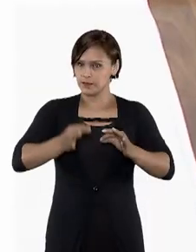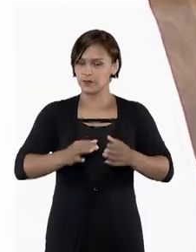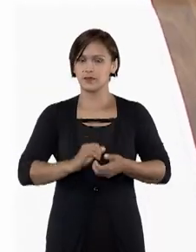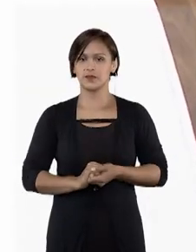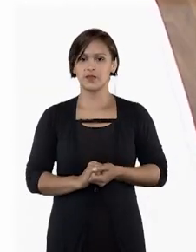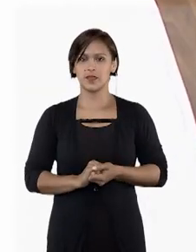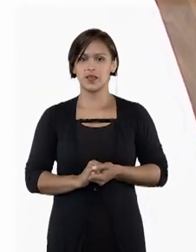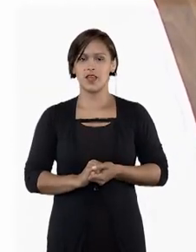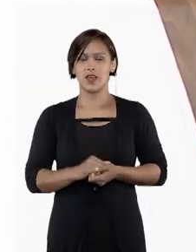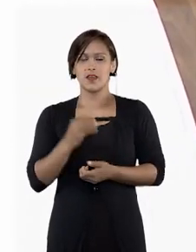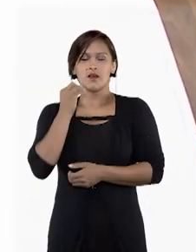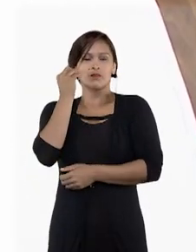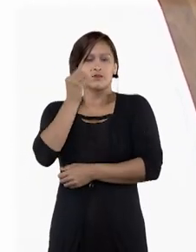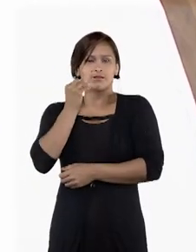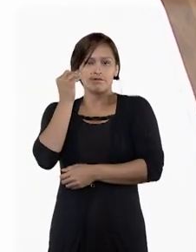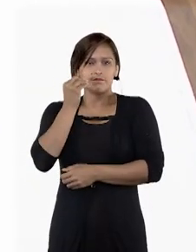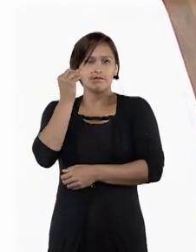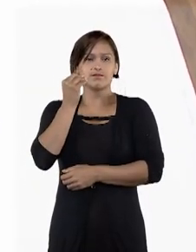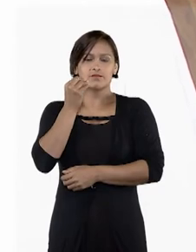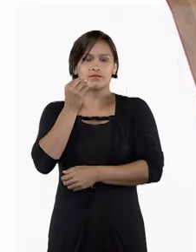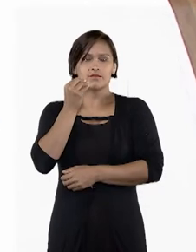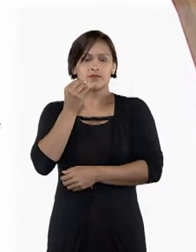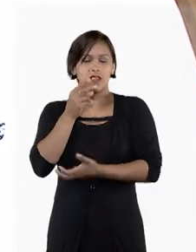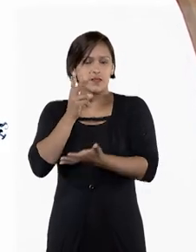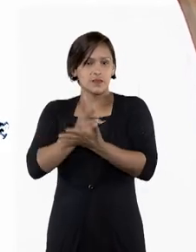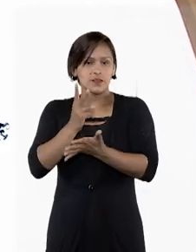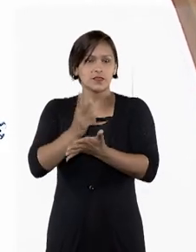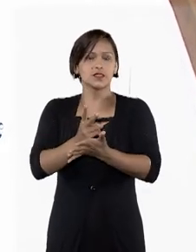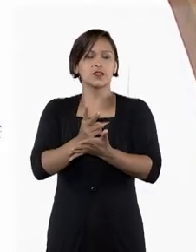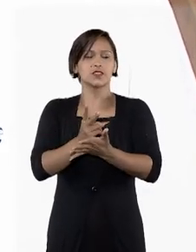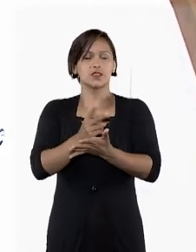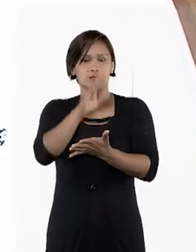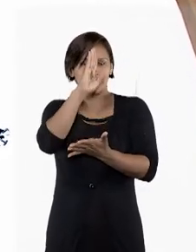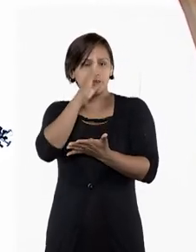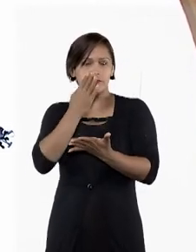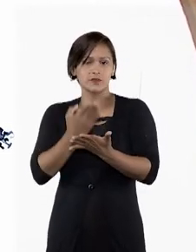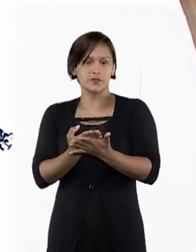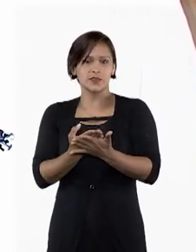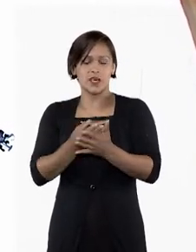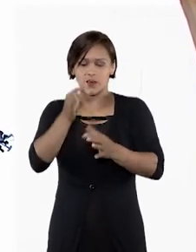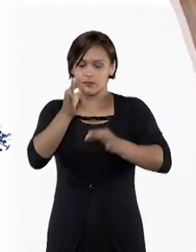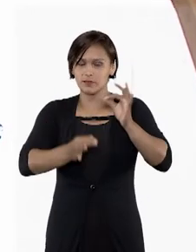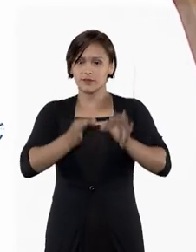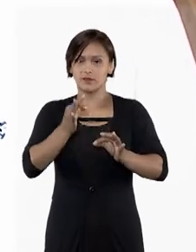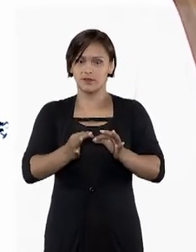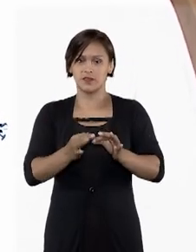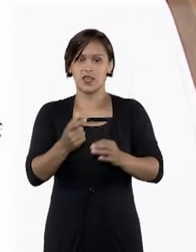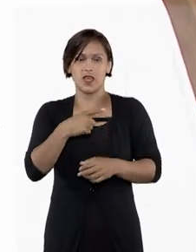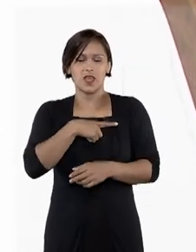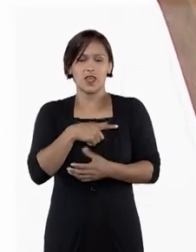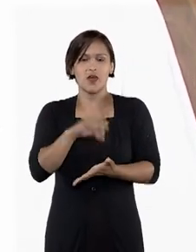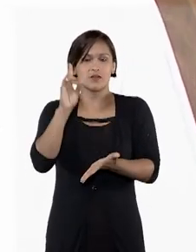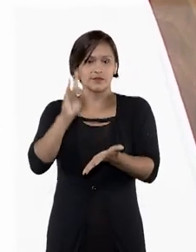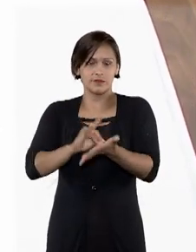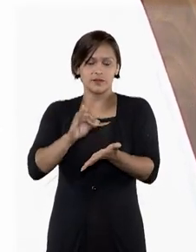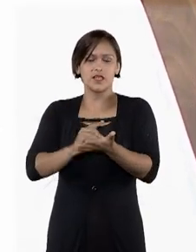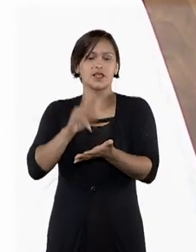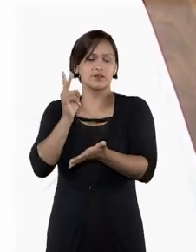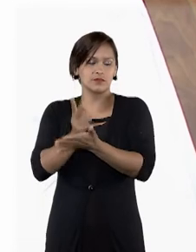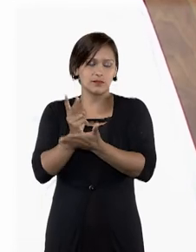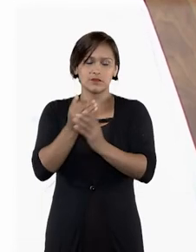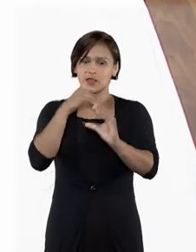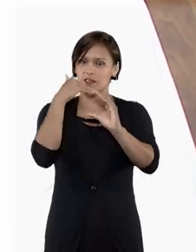Foi uma experiência seguida de confiança com o Judiciário. Eu tenho certeza que vai ser